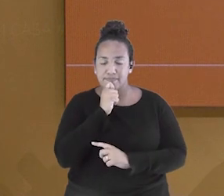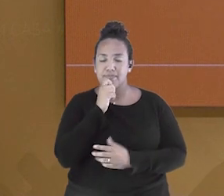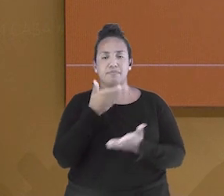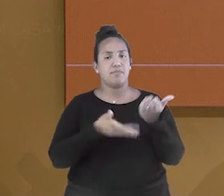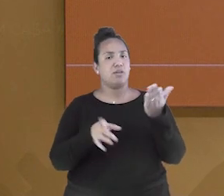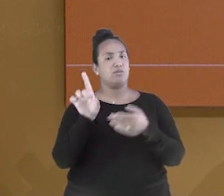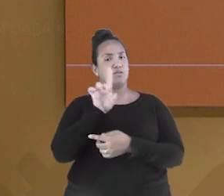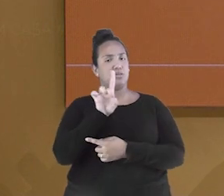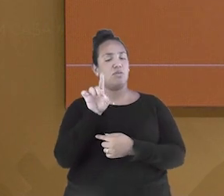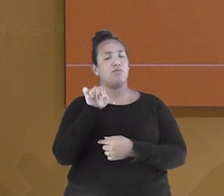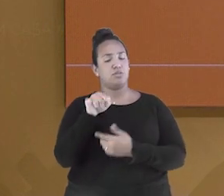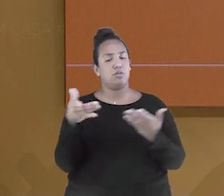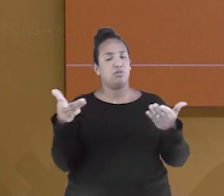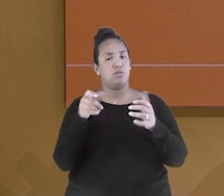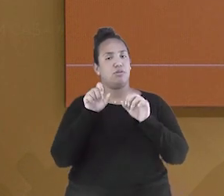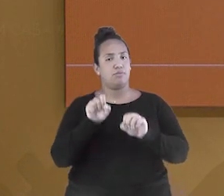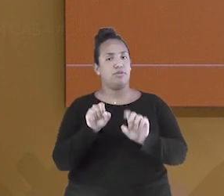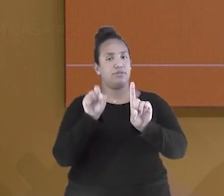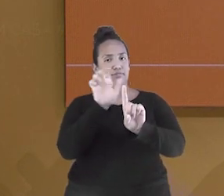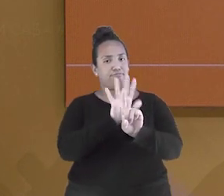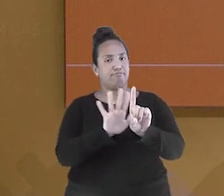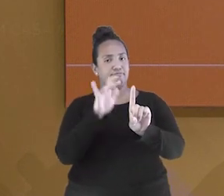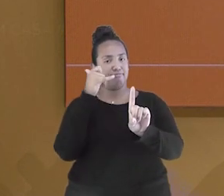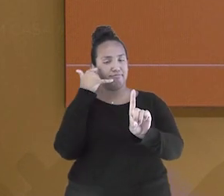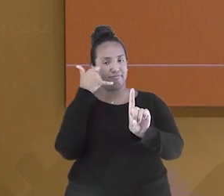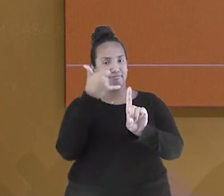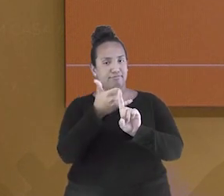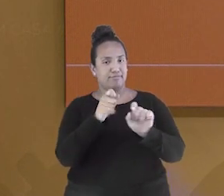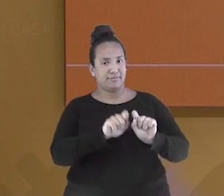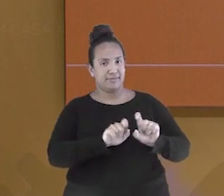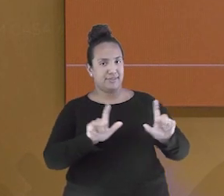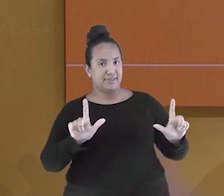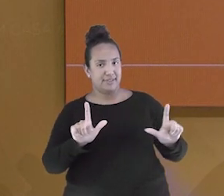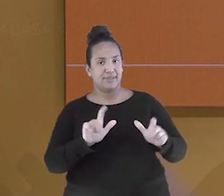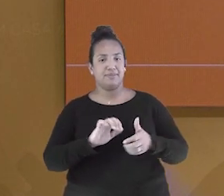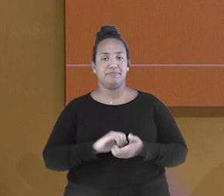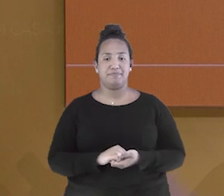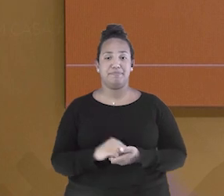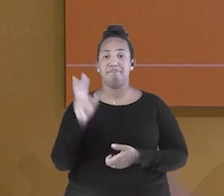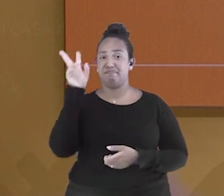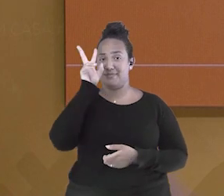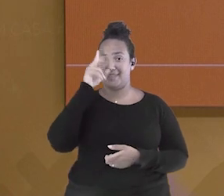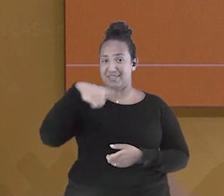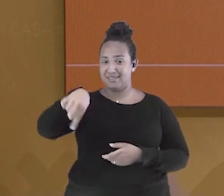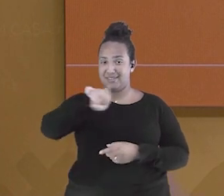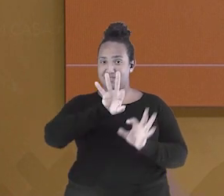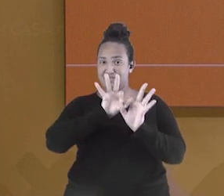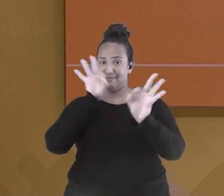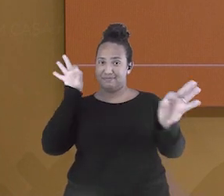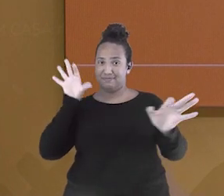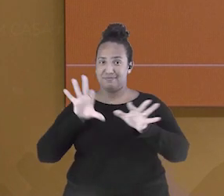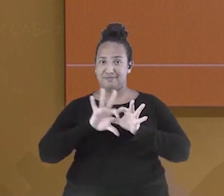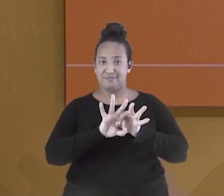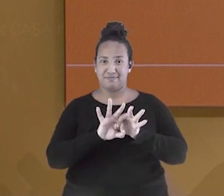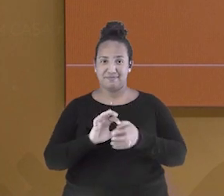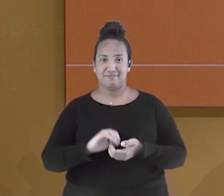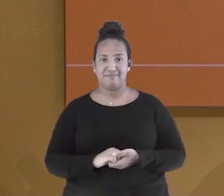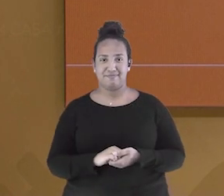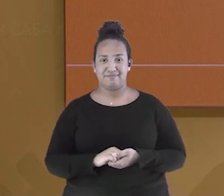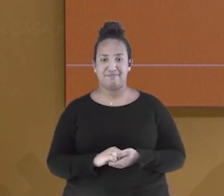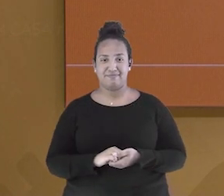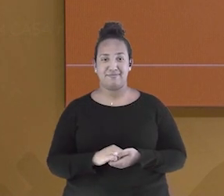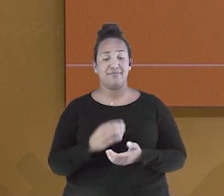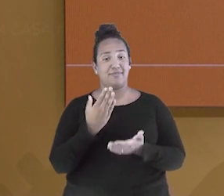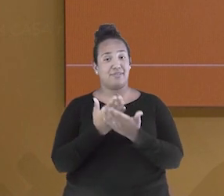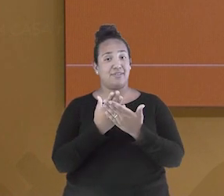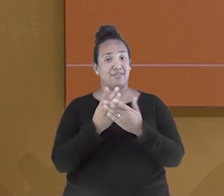Aponte a câmera do seu celular para o QR Code que só apareceu na tela. E lembre-se, mesmo distantes, estamos juntos. Nos vemos